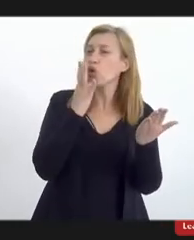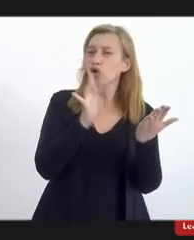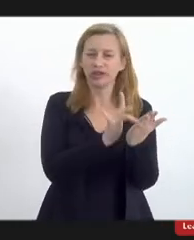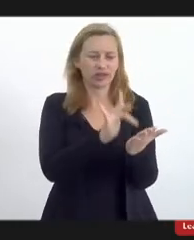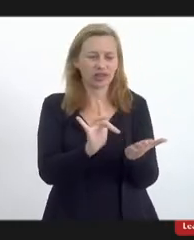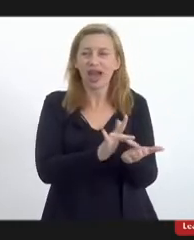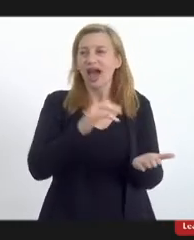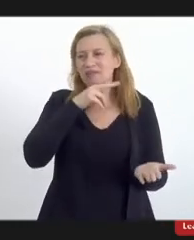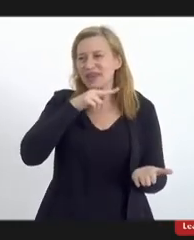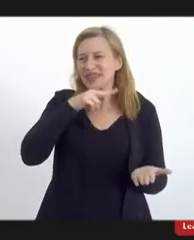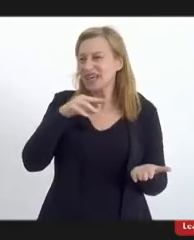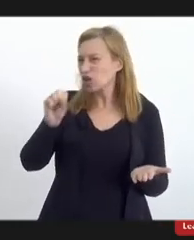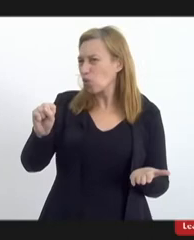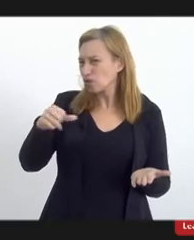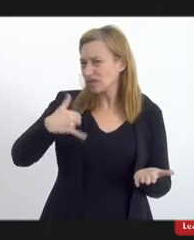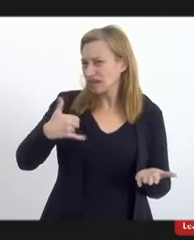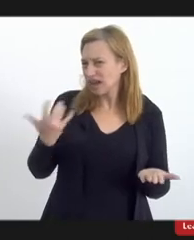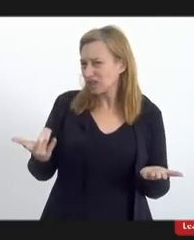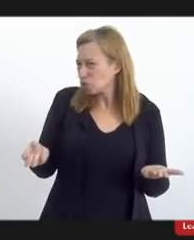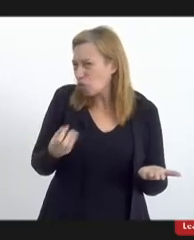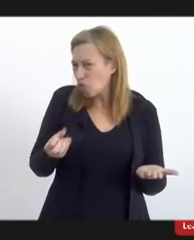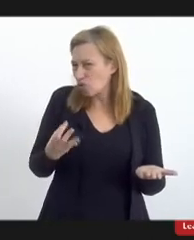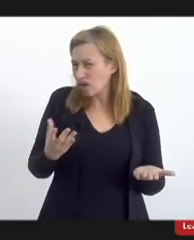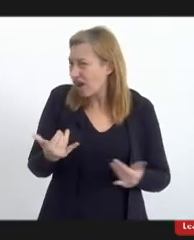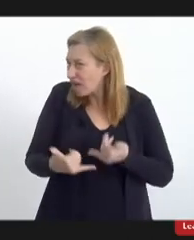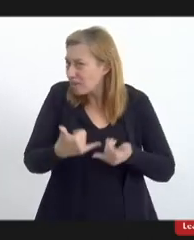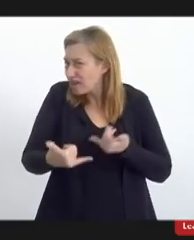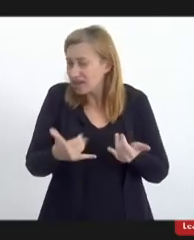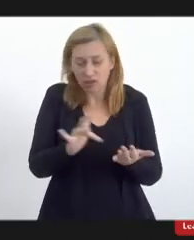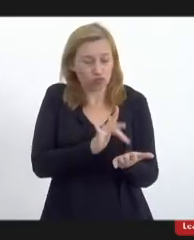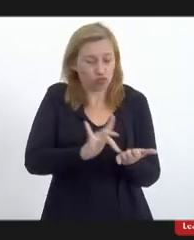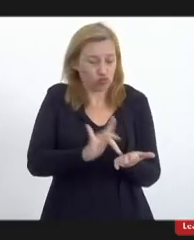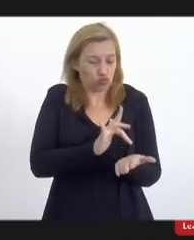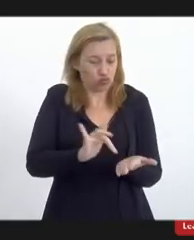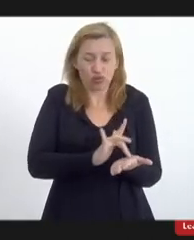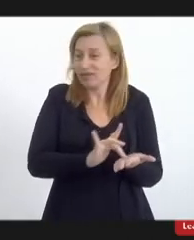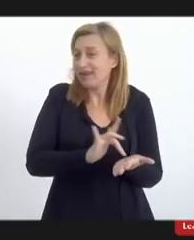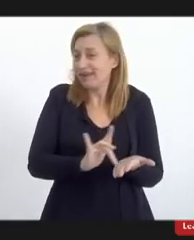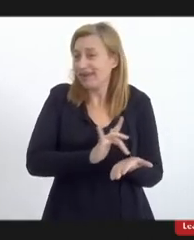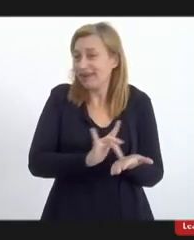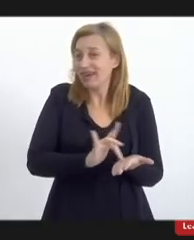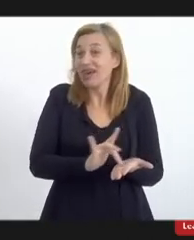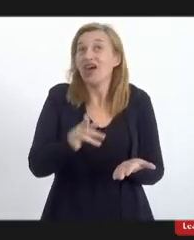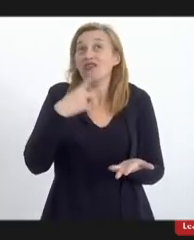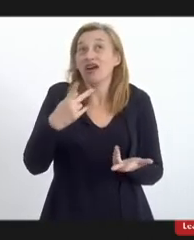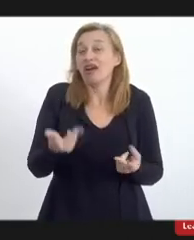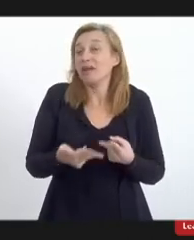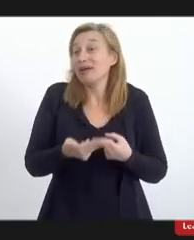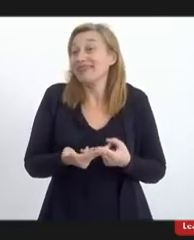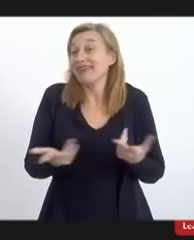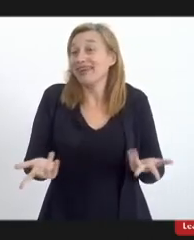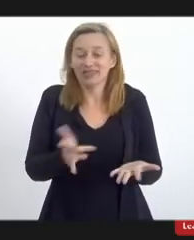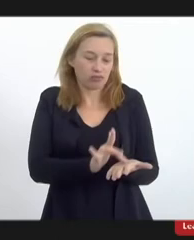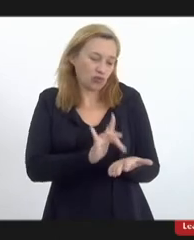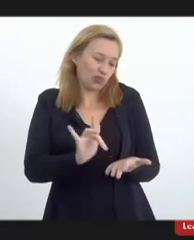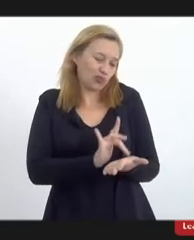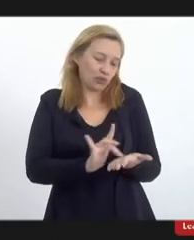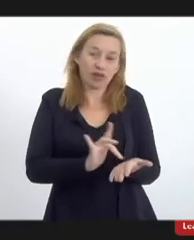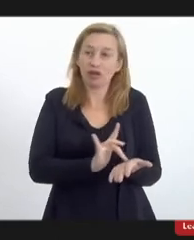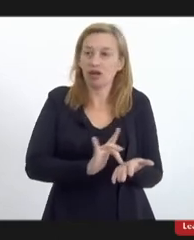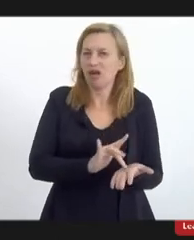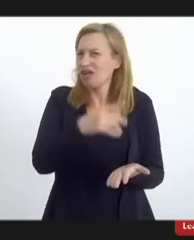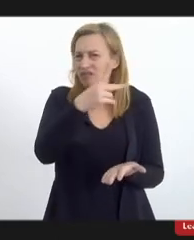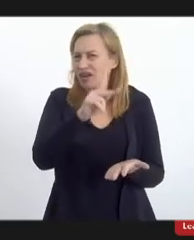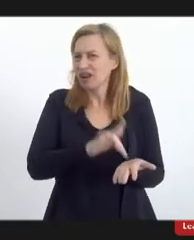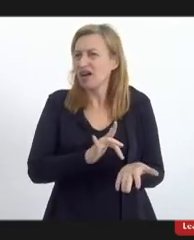neta, por exemplo, tem oito anos, ela brinca o dia inteiro com aquela porcaria e ela em nenhum momento passou pela cabeça